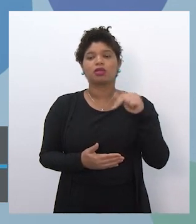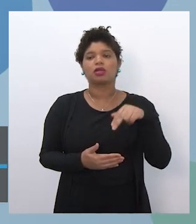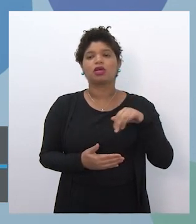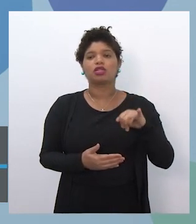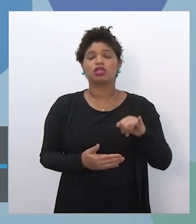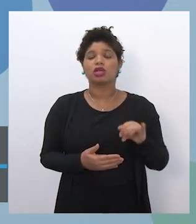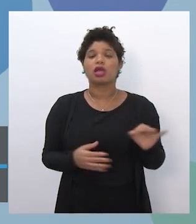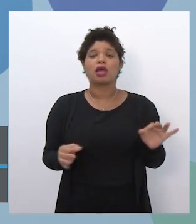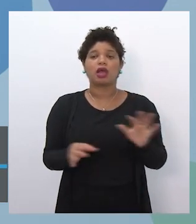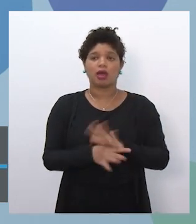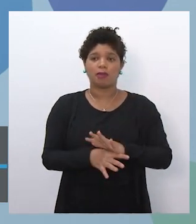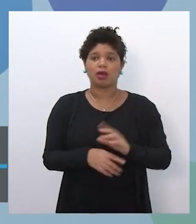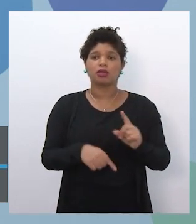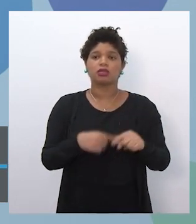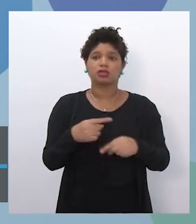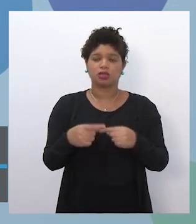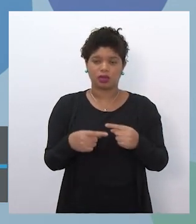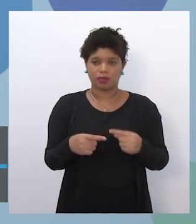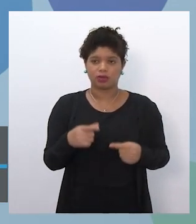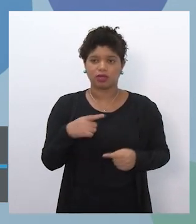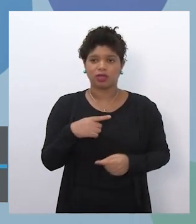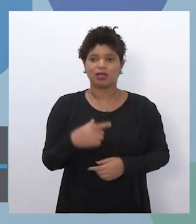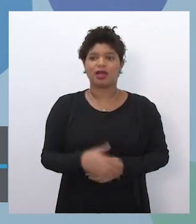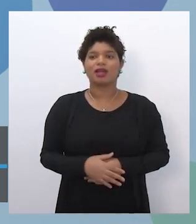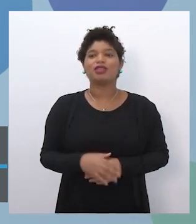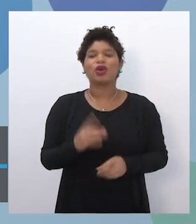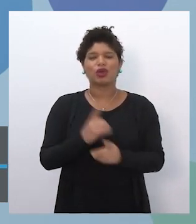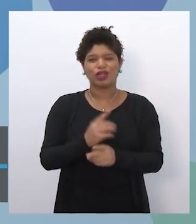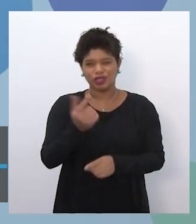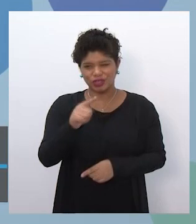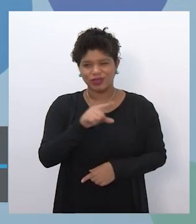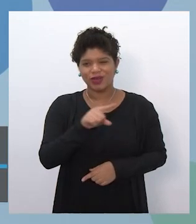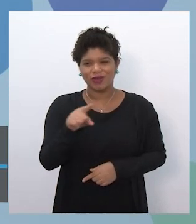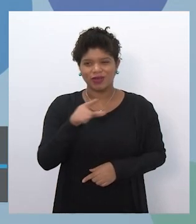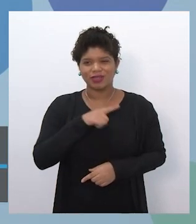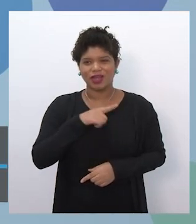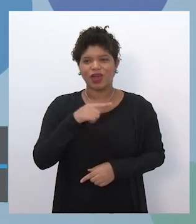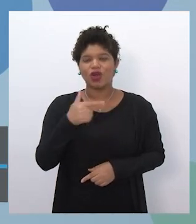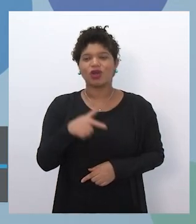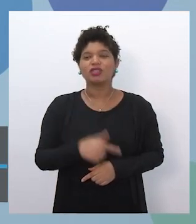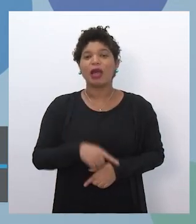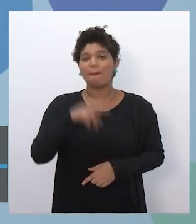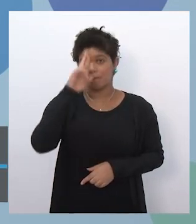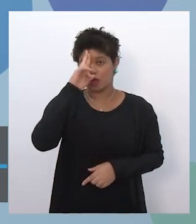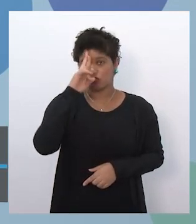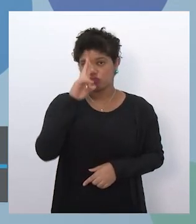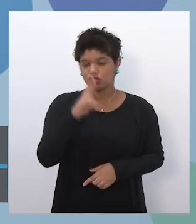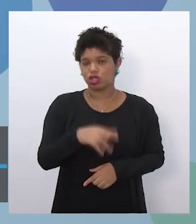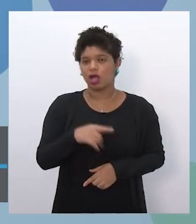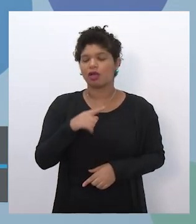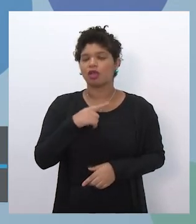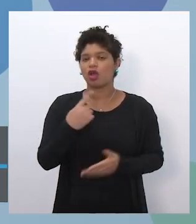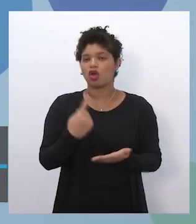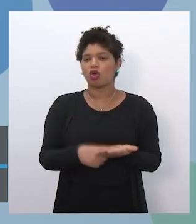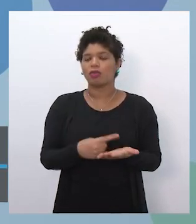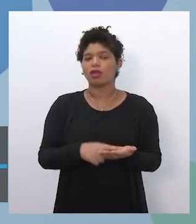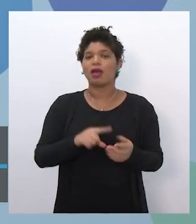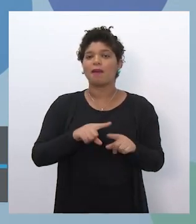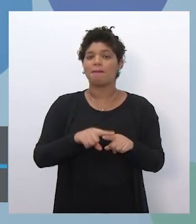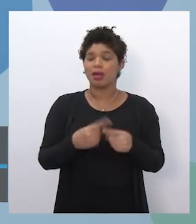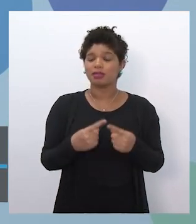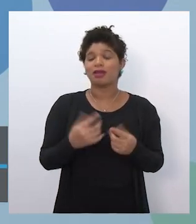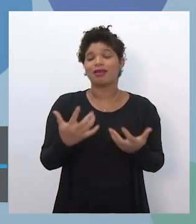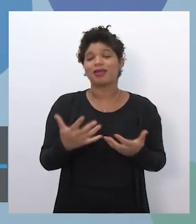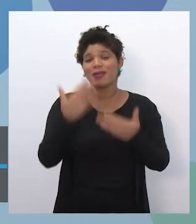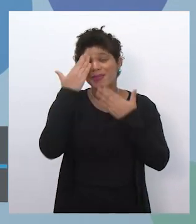essa sessão, já já a gente vai encontrar com vocês de novo na sessão de meio-dia, mas queria agradecer muito a atenção de